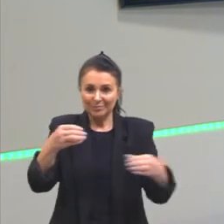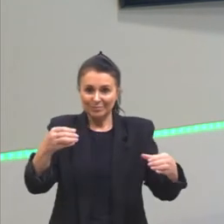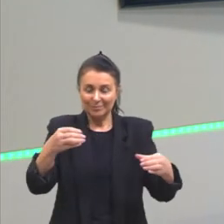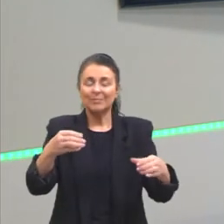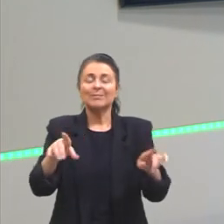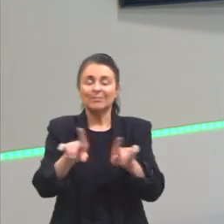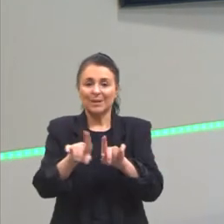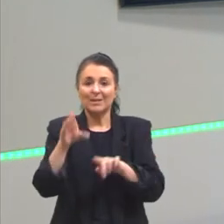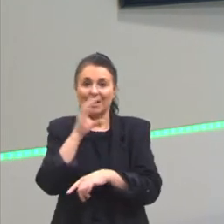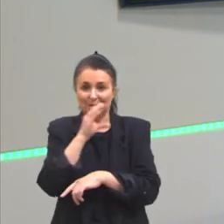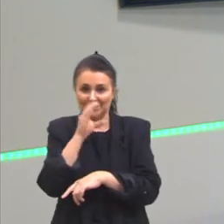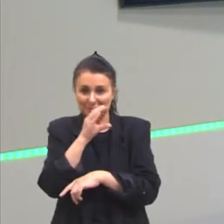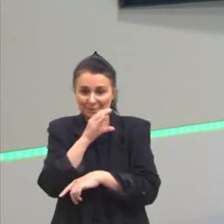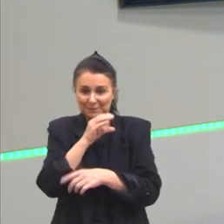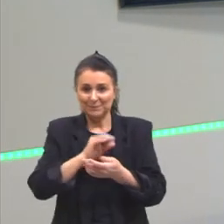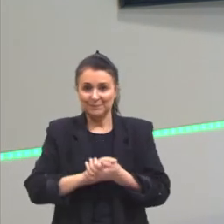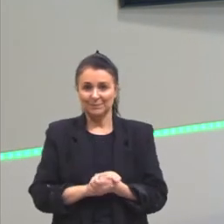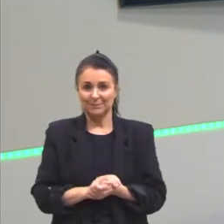reações mais rápidas.